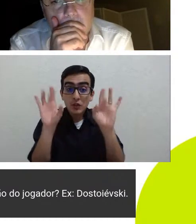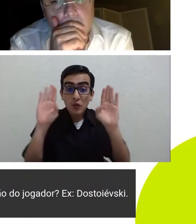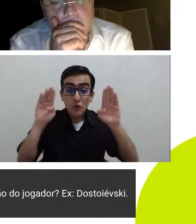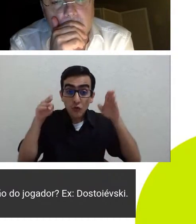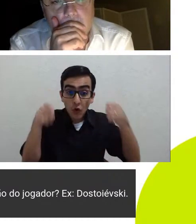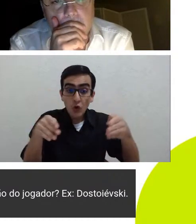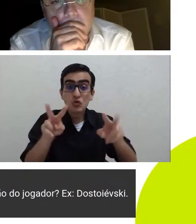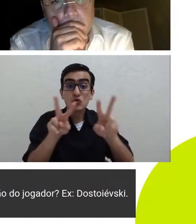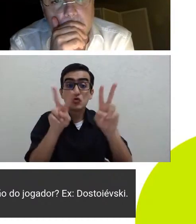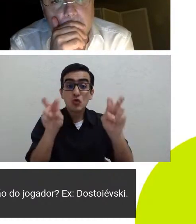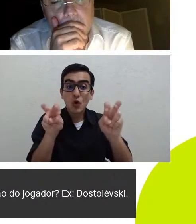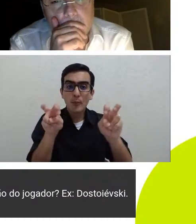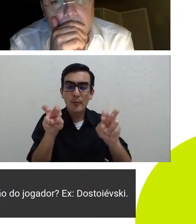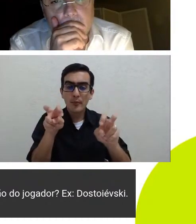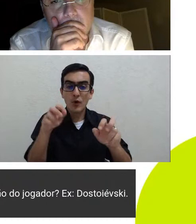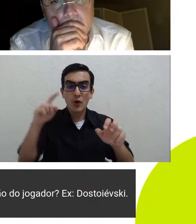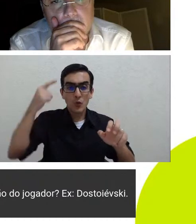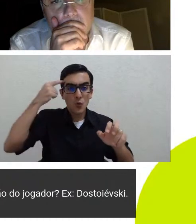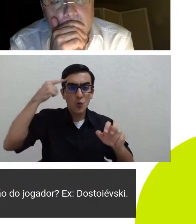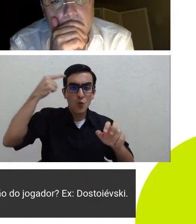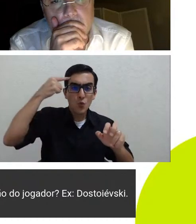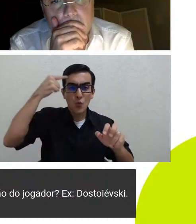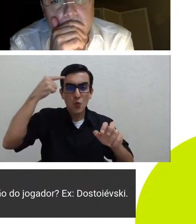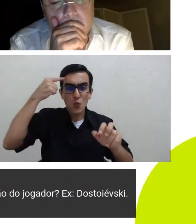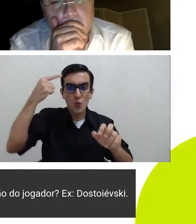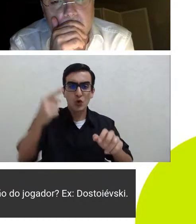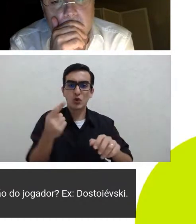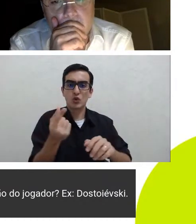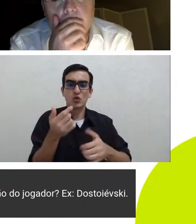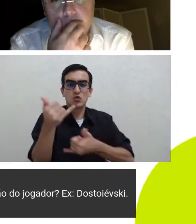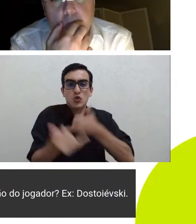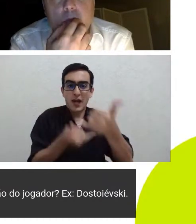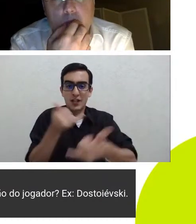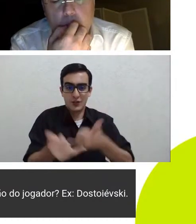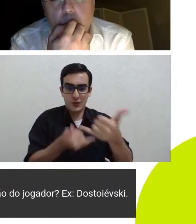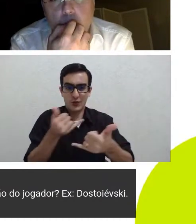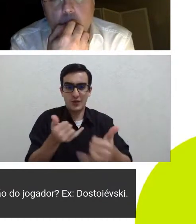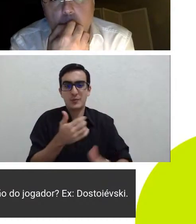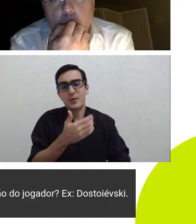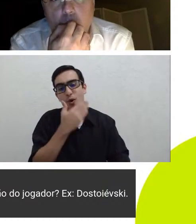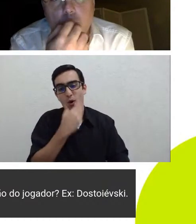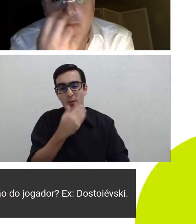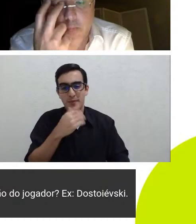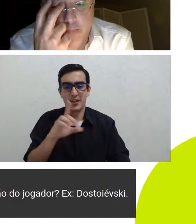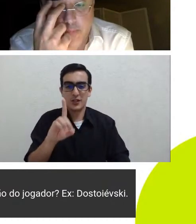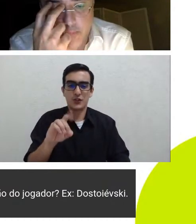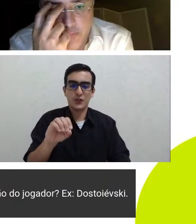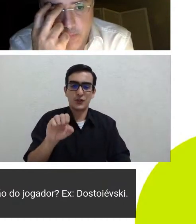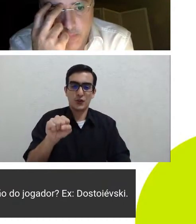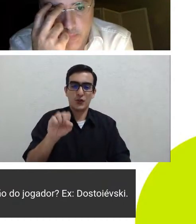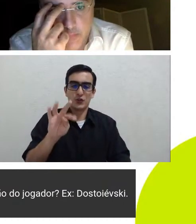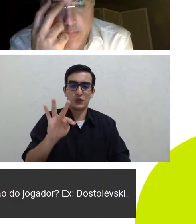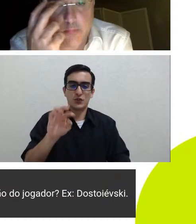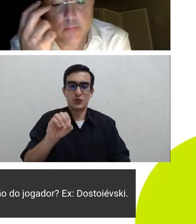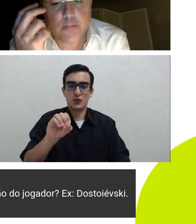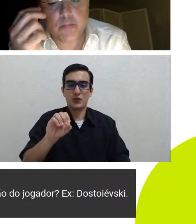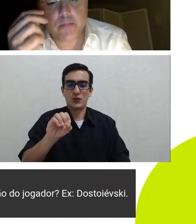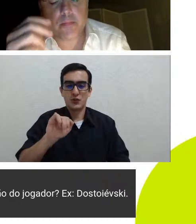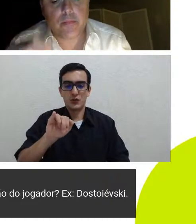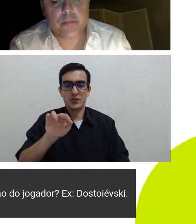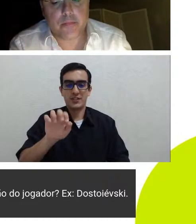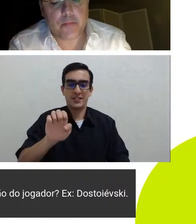do jogador exemplo Dostoiévski o jogador de Dostoiévski que vocês também